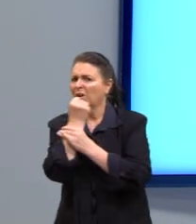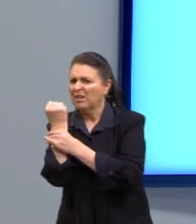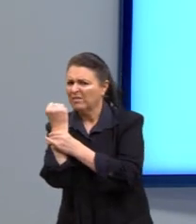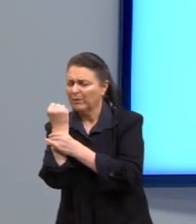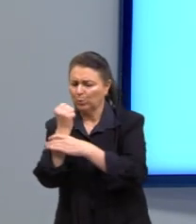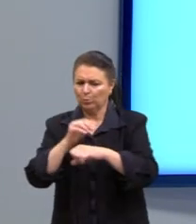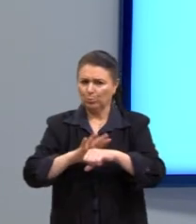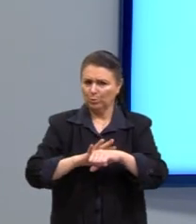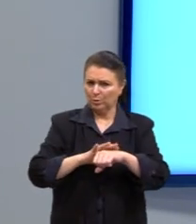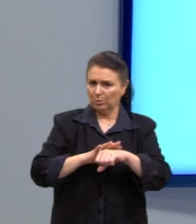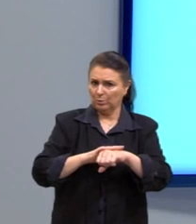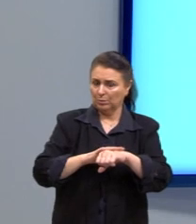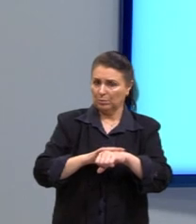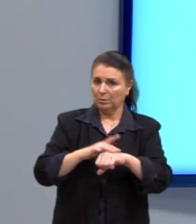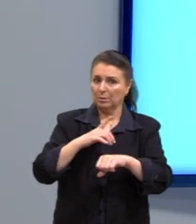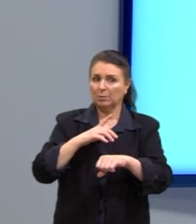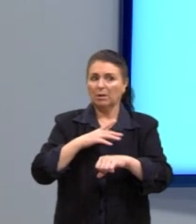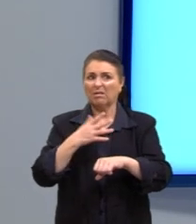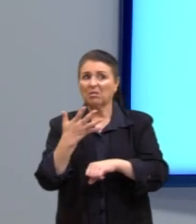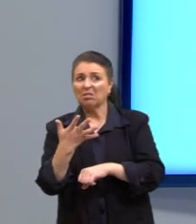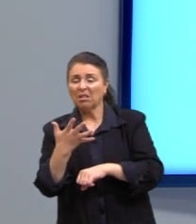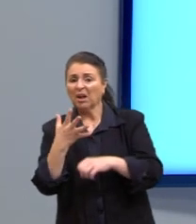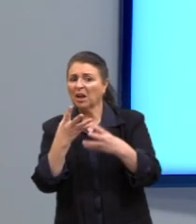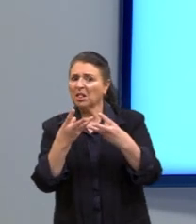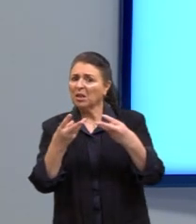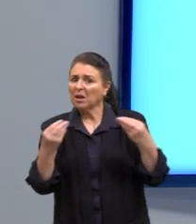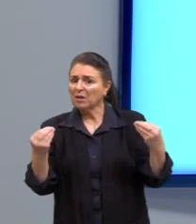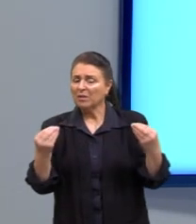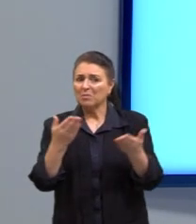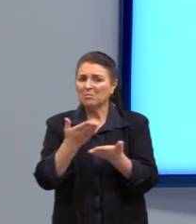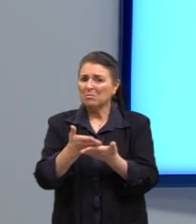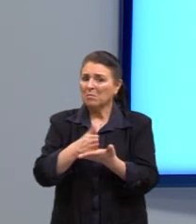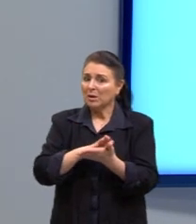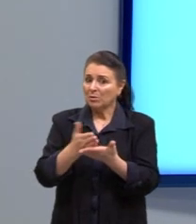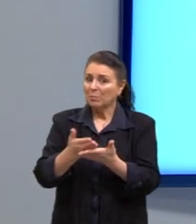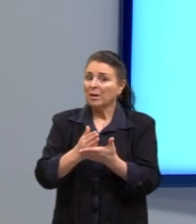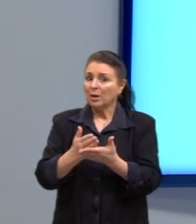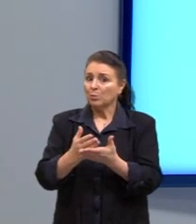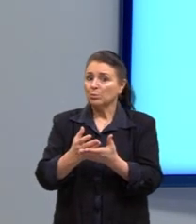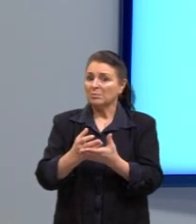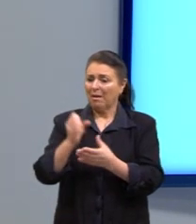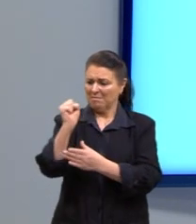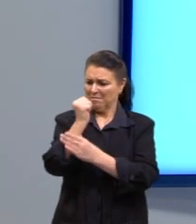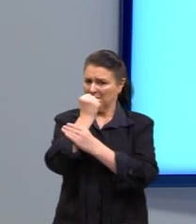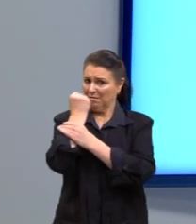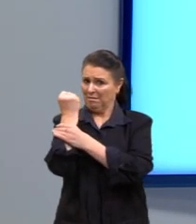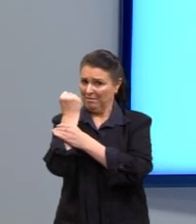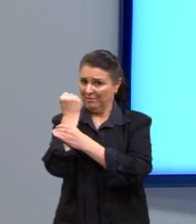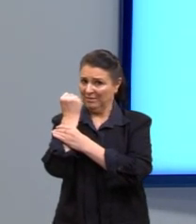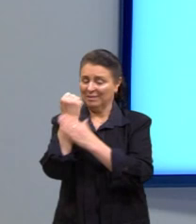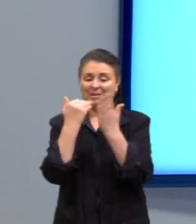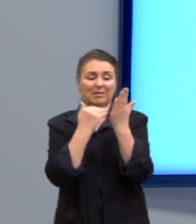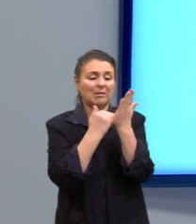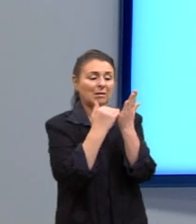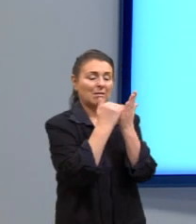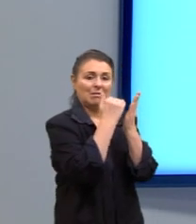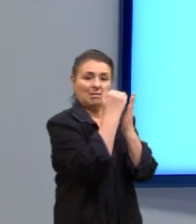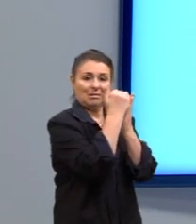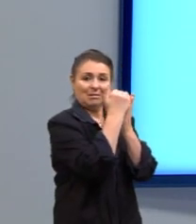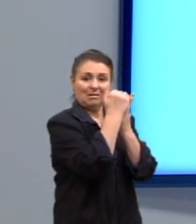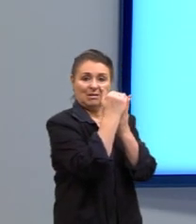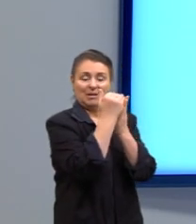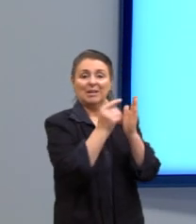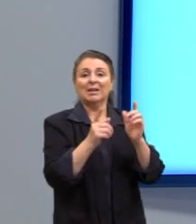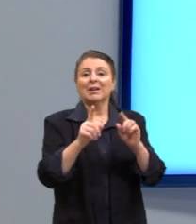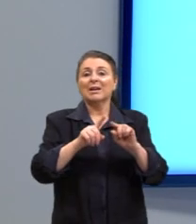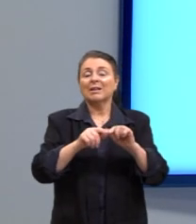classificamos. Tem a leve, intermediária, grave. Segue, novamente, uma ordem. Então, qualitativa